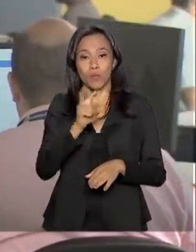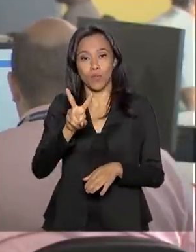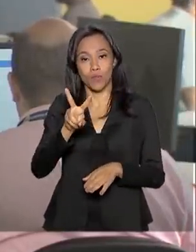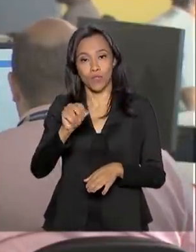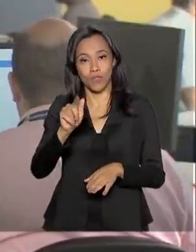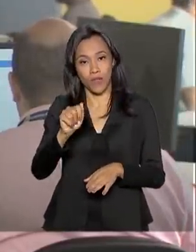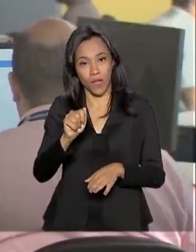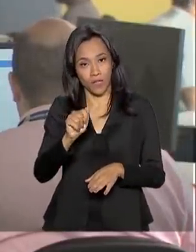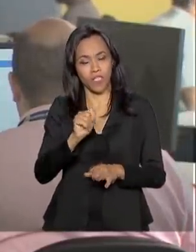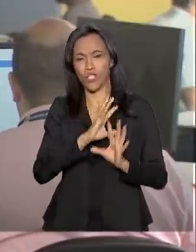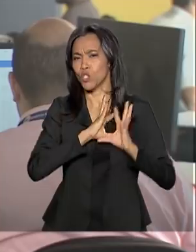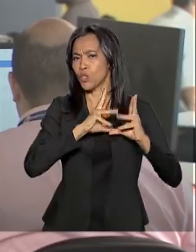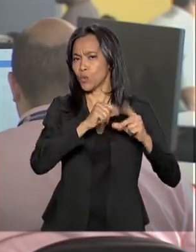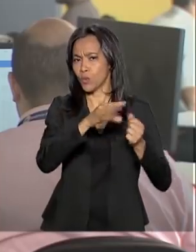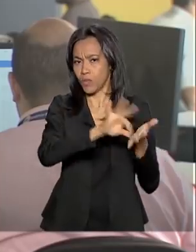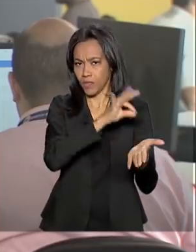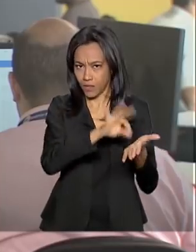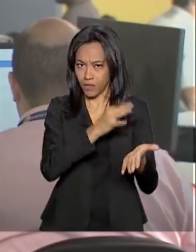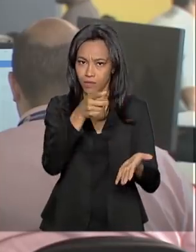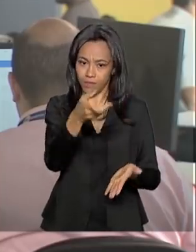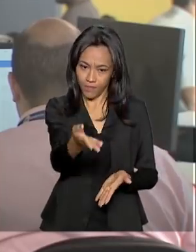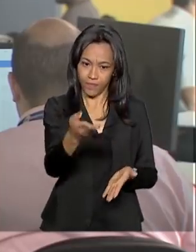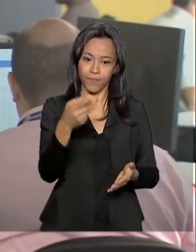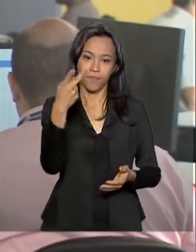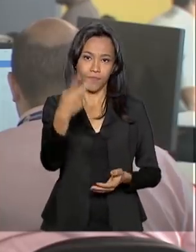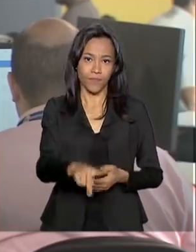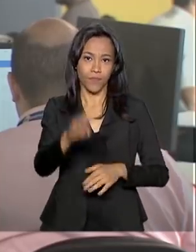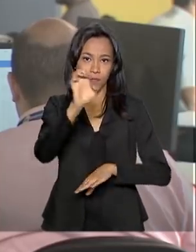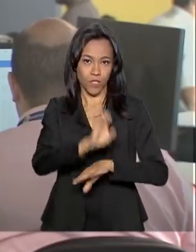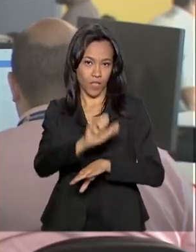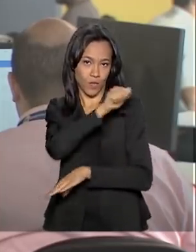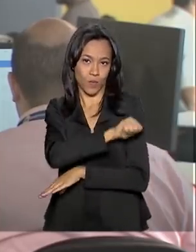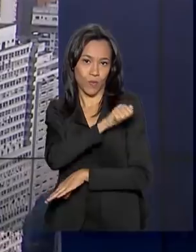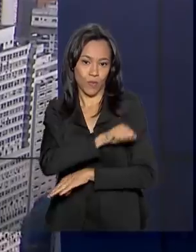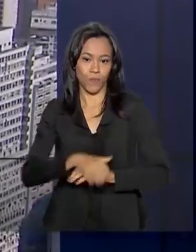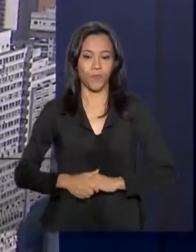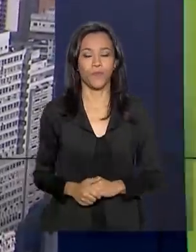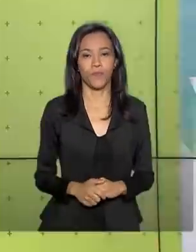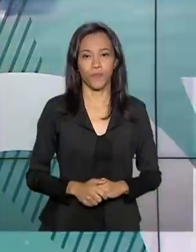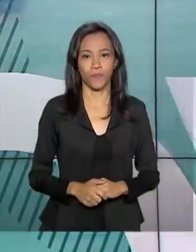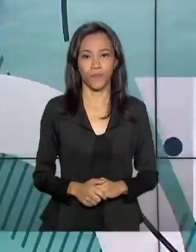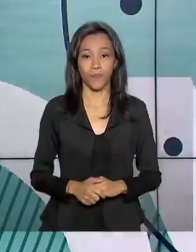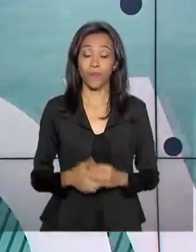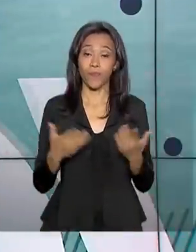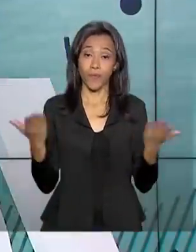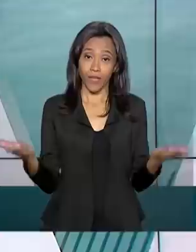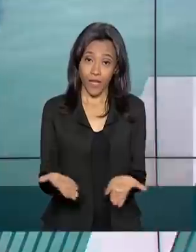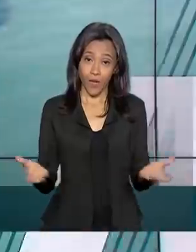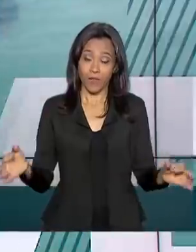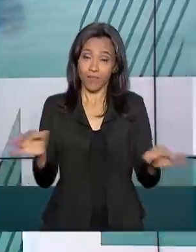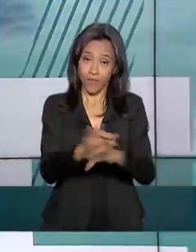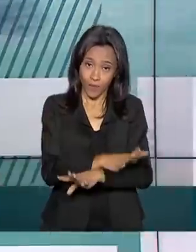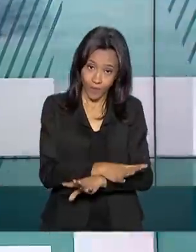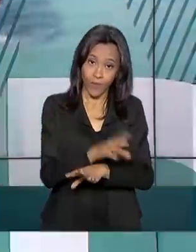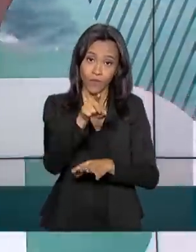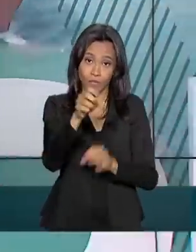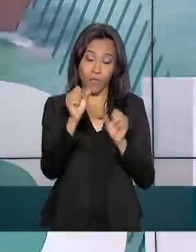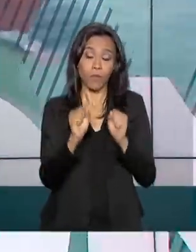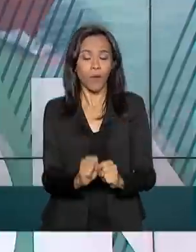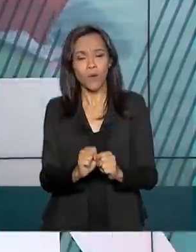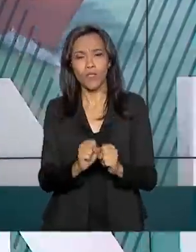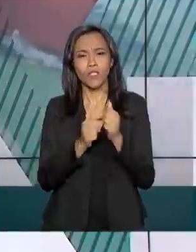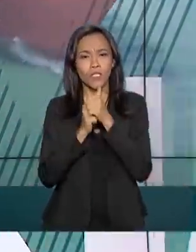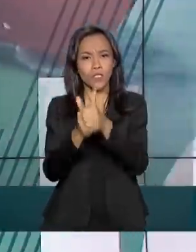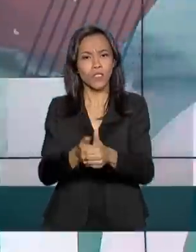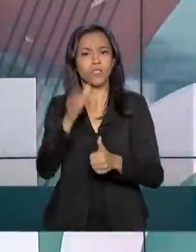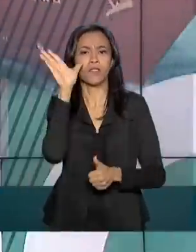de inscritos. Do Rio de Janeiro, Alessandra Lago para o Governo Agora. E o Governo Agora termina aqui. Você pode nos